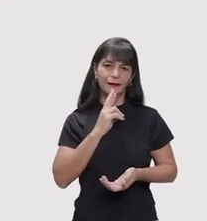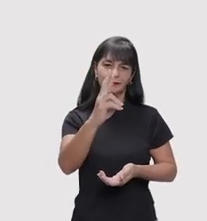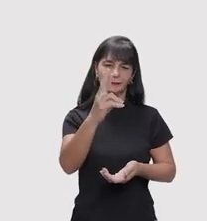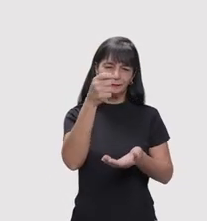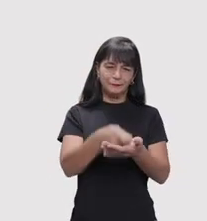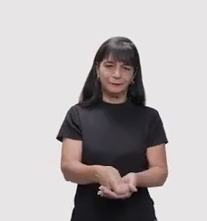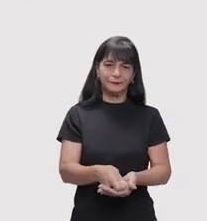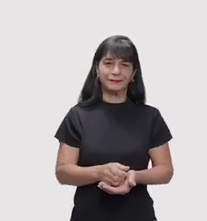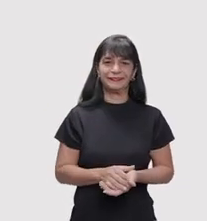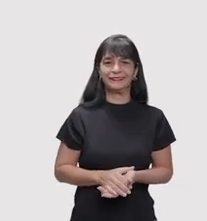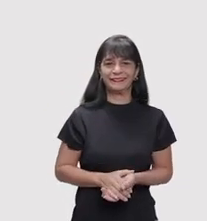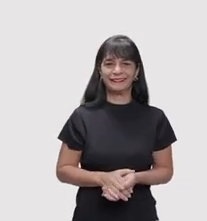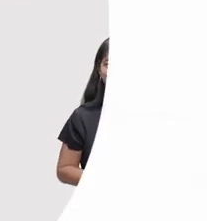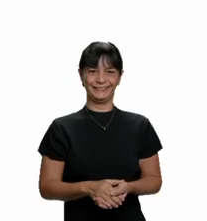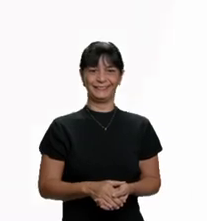Garantia de resultado.